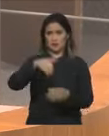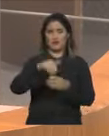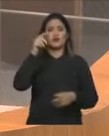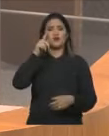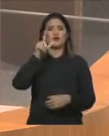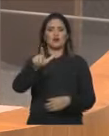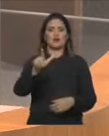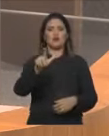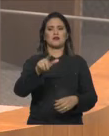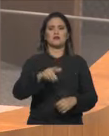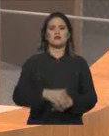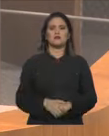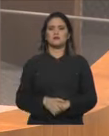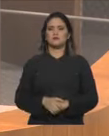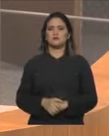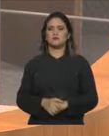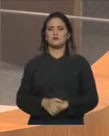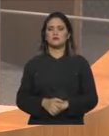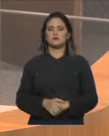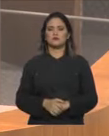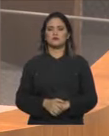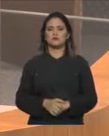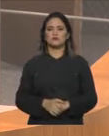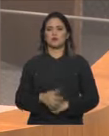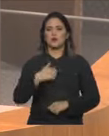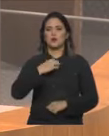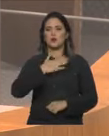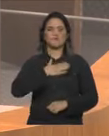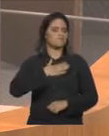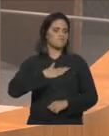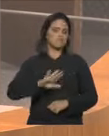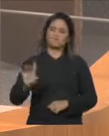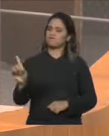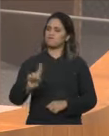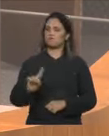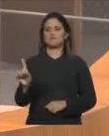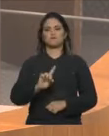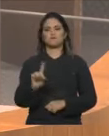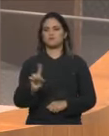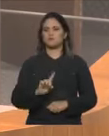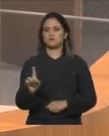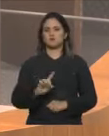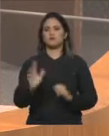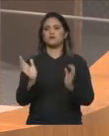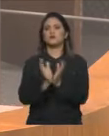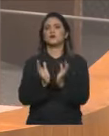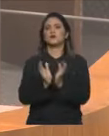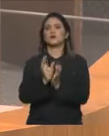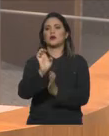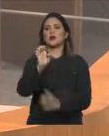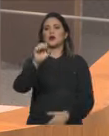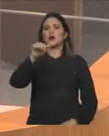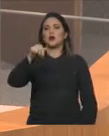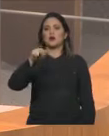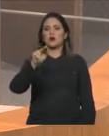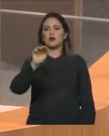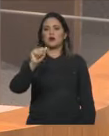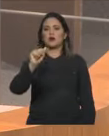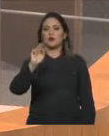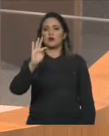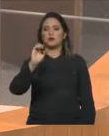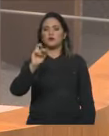registro, meu repúdio à postura abusiva do Grupo Equatorial, meu repúdio